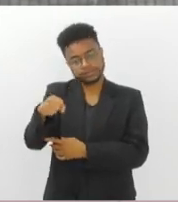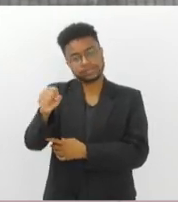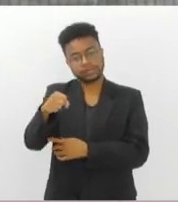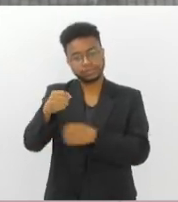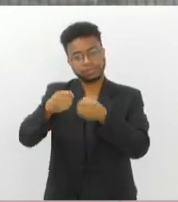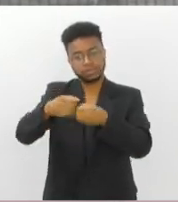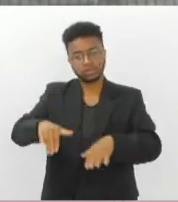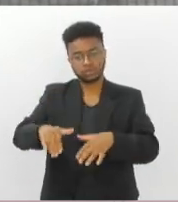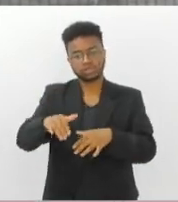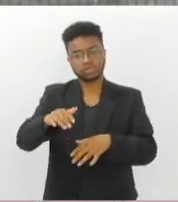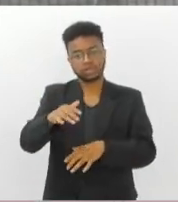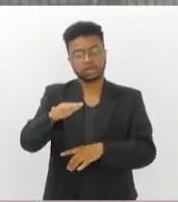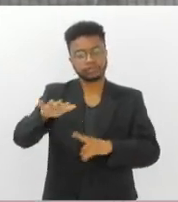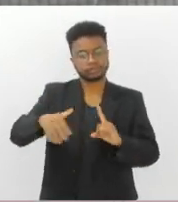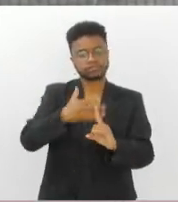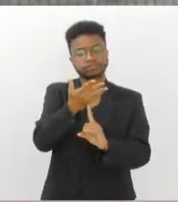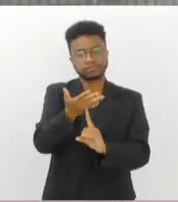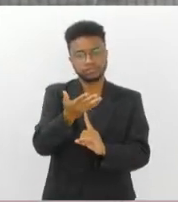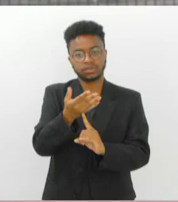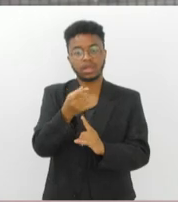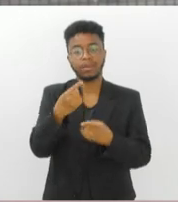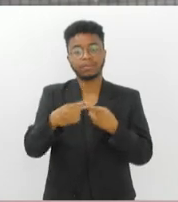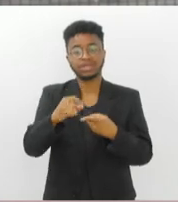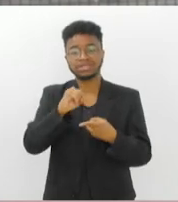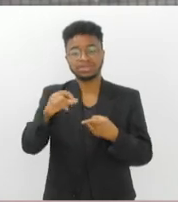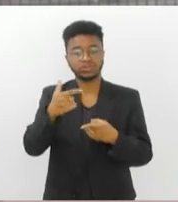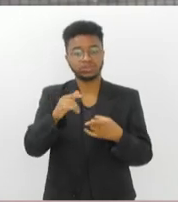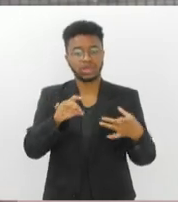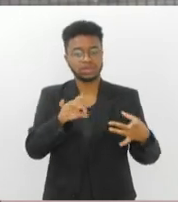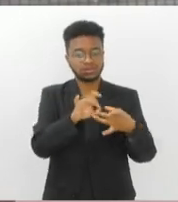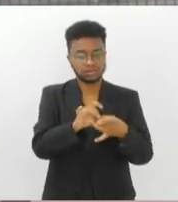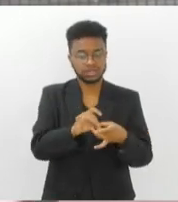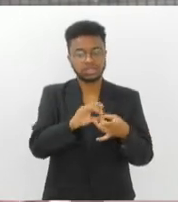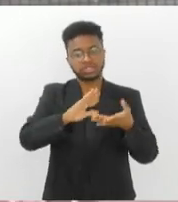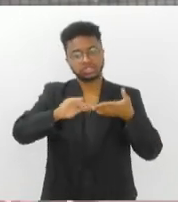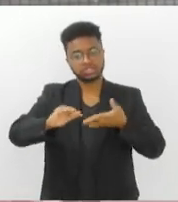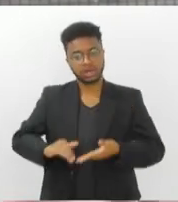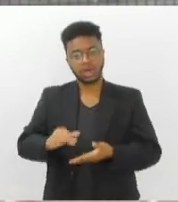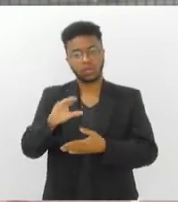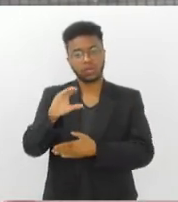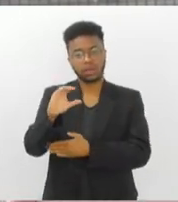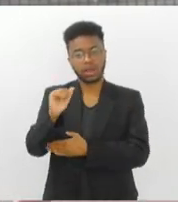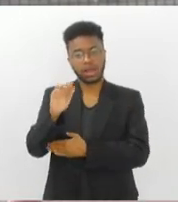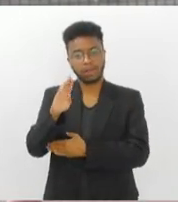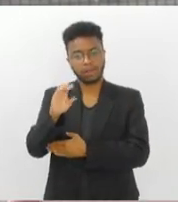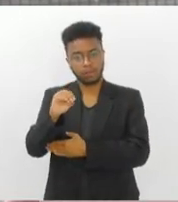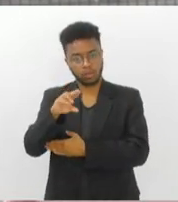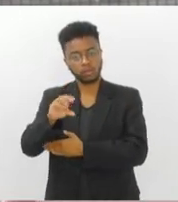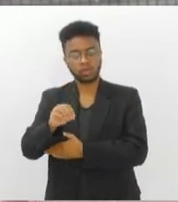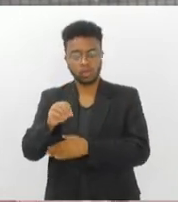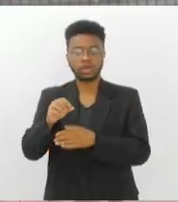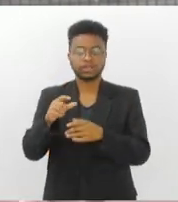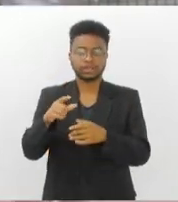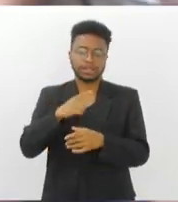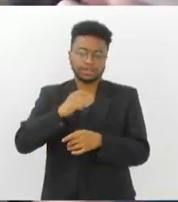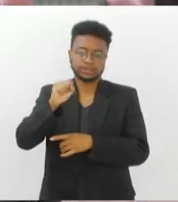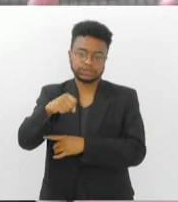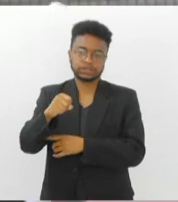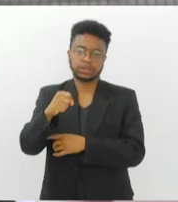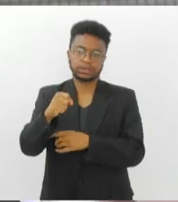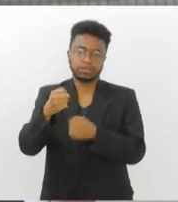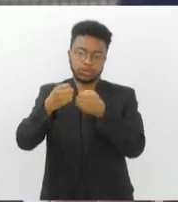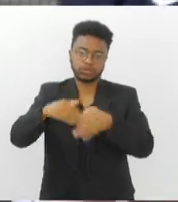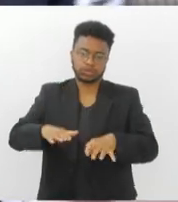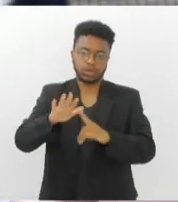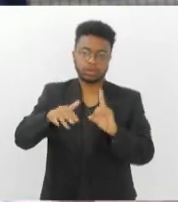associar ele a um processo de captura de carbono, ele sim vai poluir o meio ambiente. Não ele